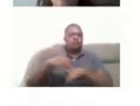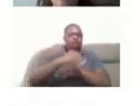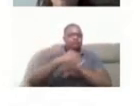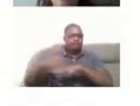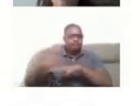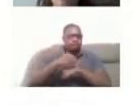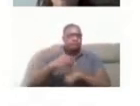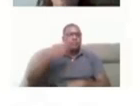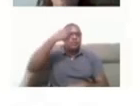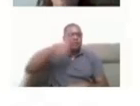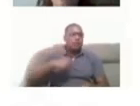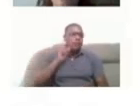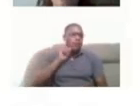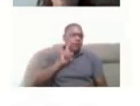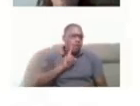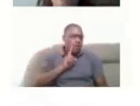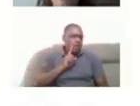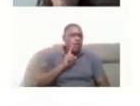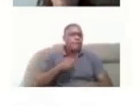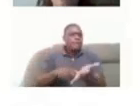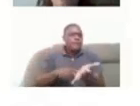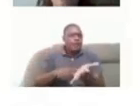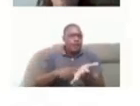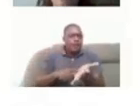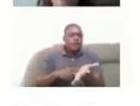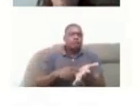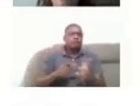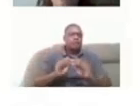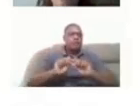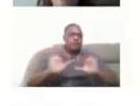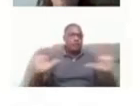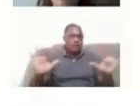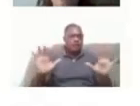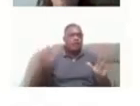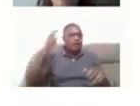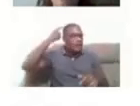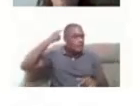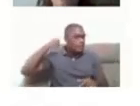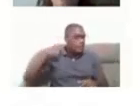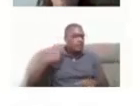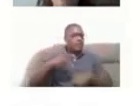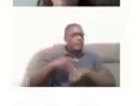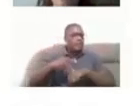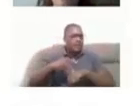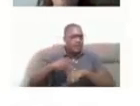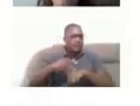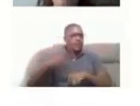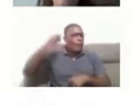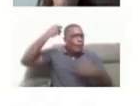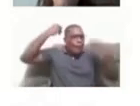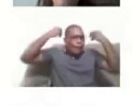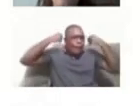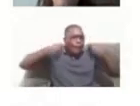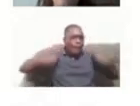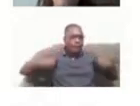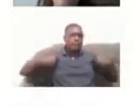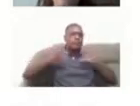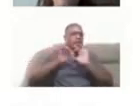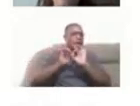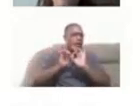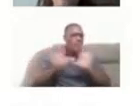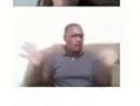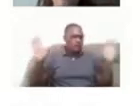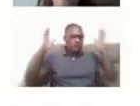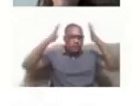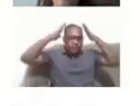morena, tenho a pele clara, os olhos castanhos, cabelos pretos e lisos, que no momento estão soltos, jogados para o